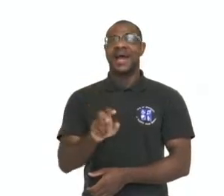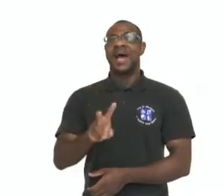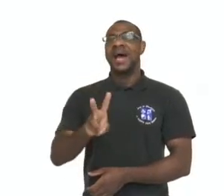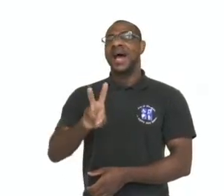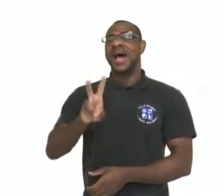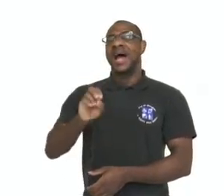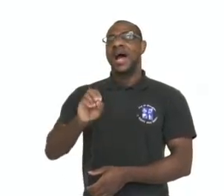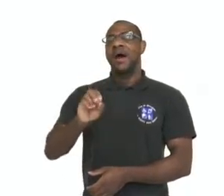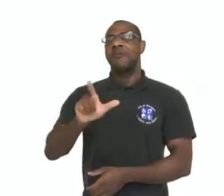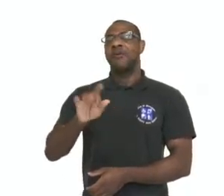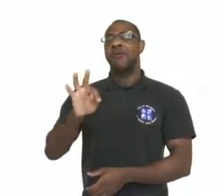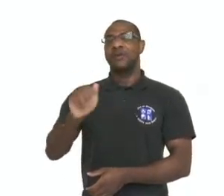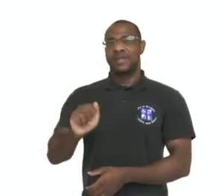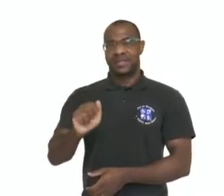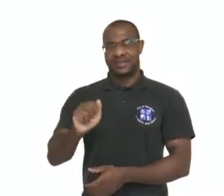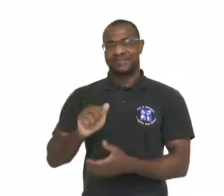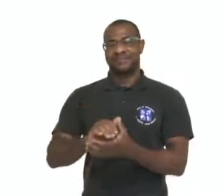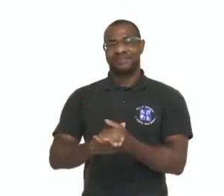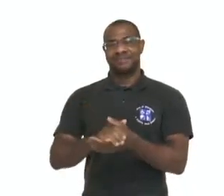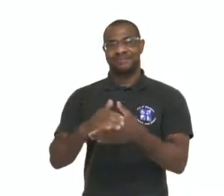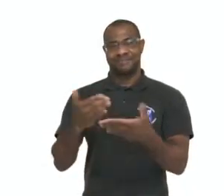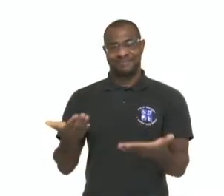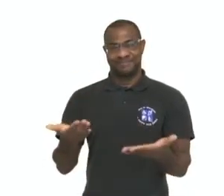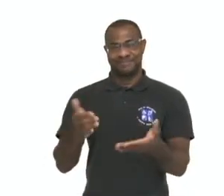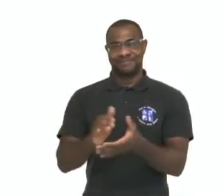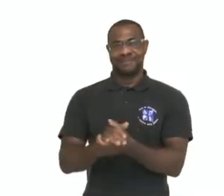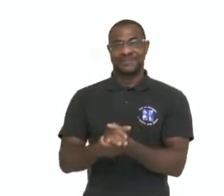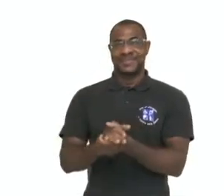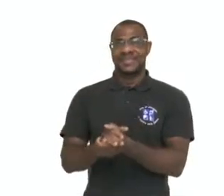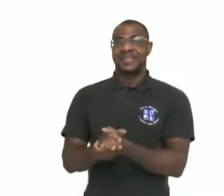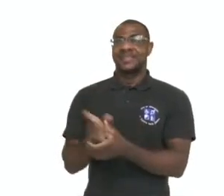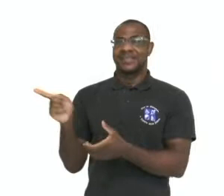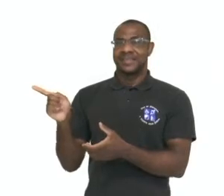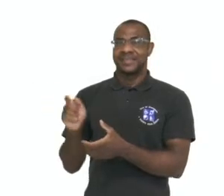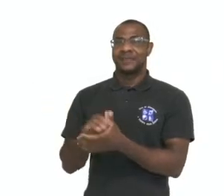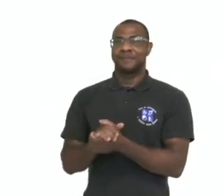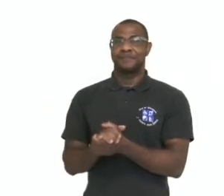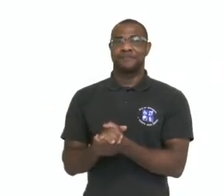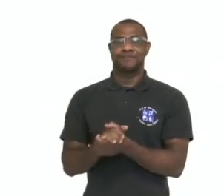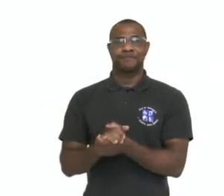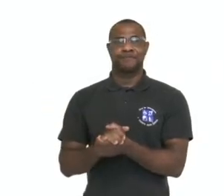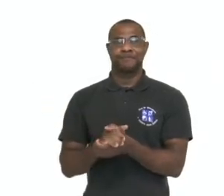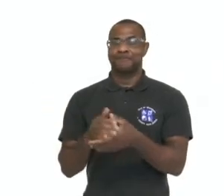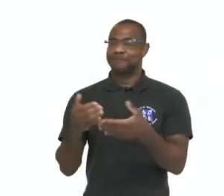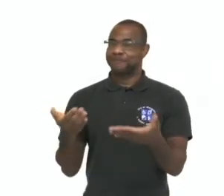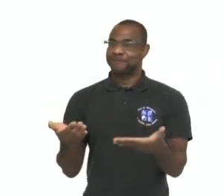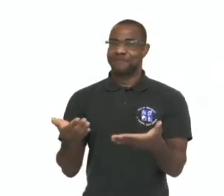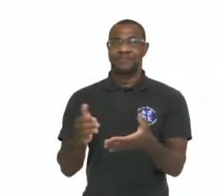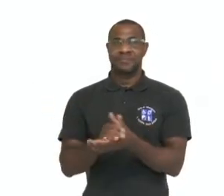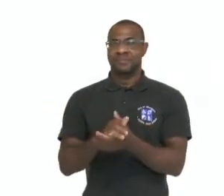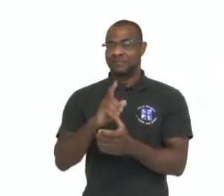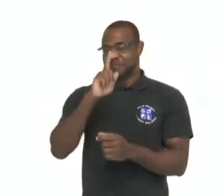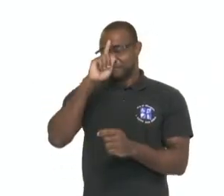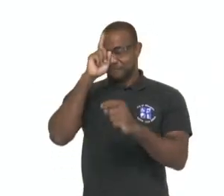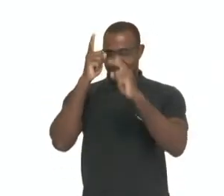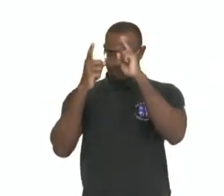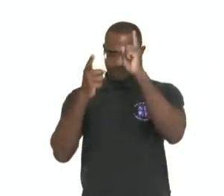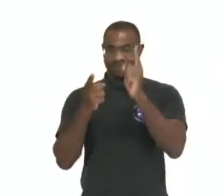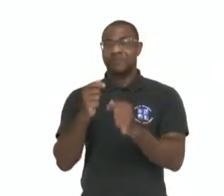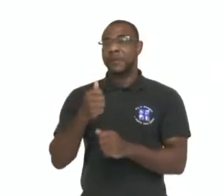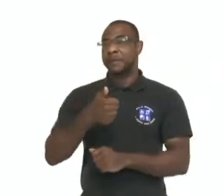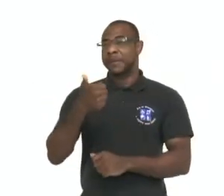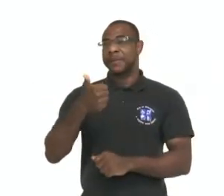criado, né? Criado, Este equipamento pelo Alessandro Volta e este nome veio para homenageá-lo. A invenção do Volta foi um dos